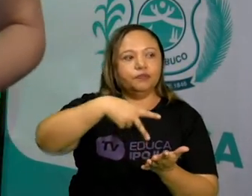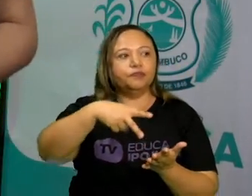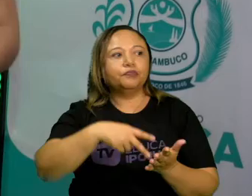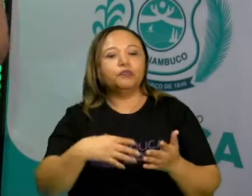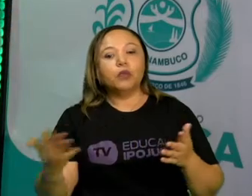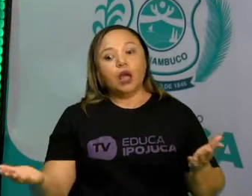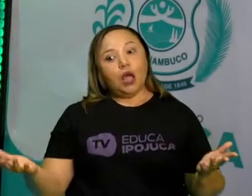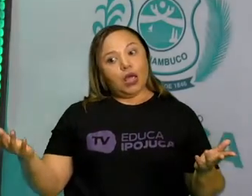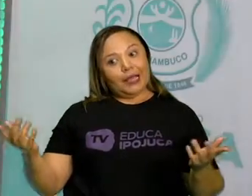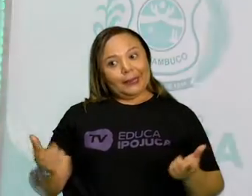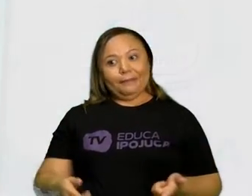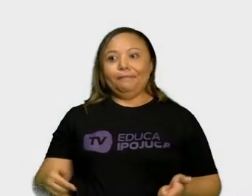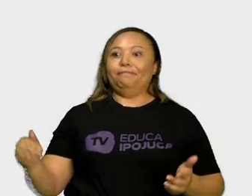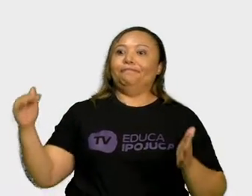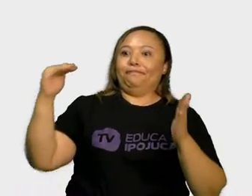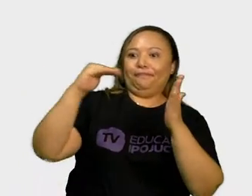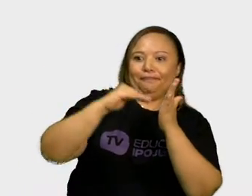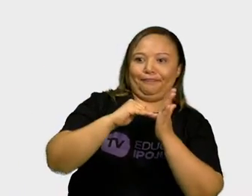temos a ópera.